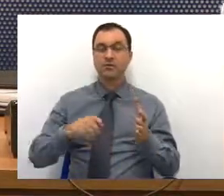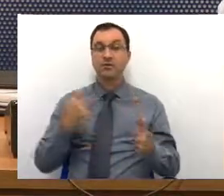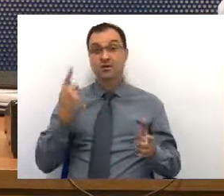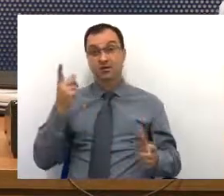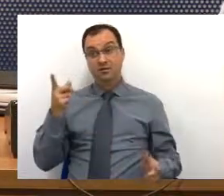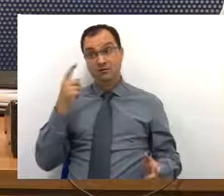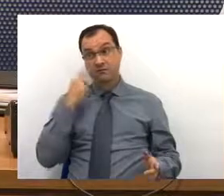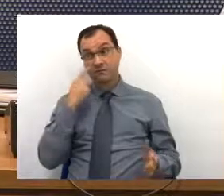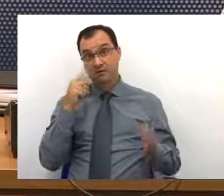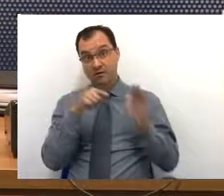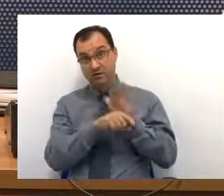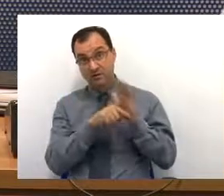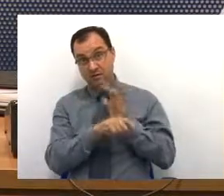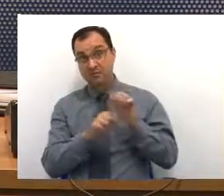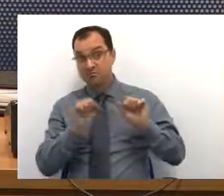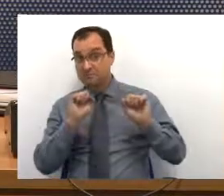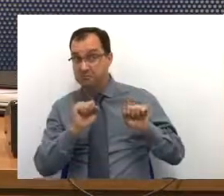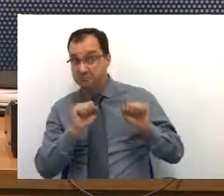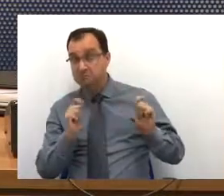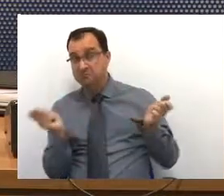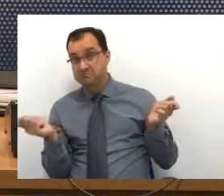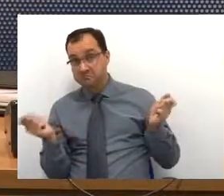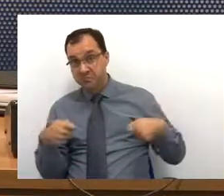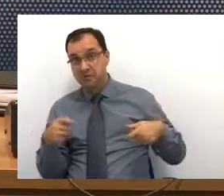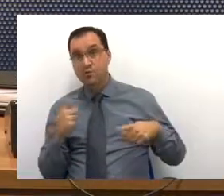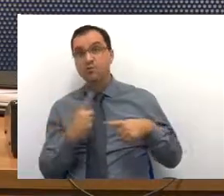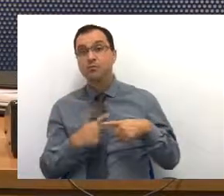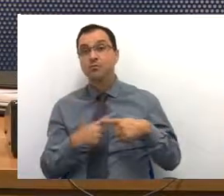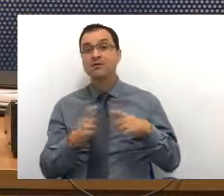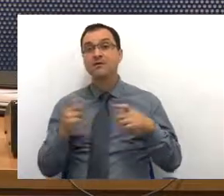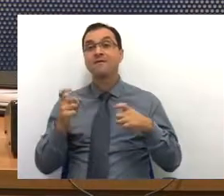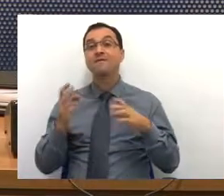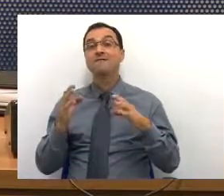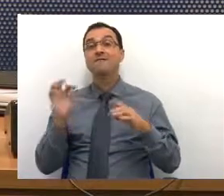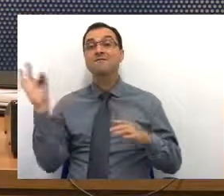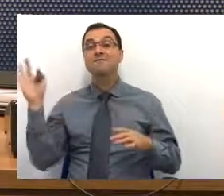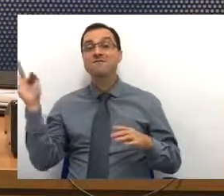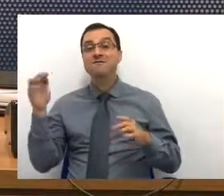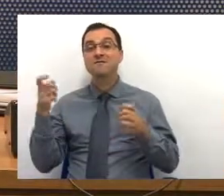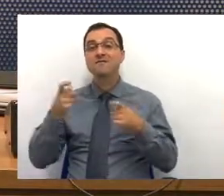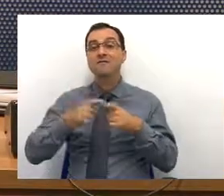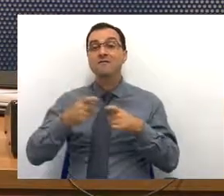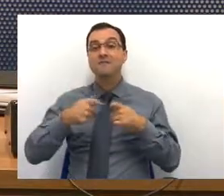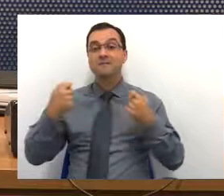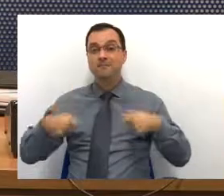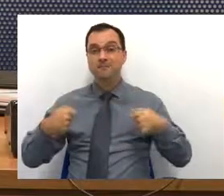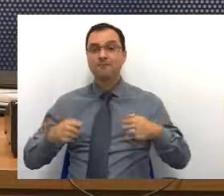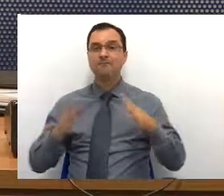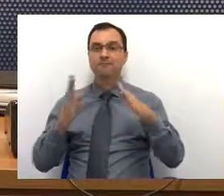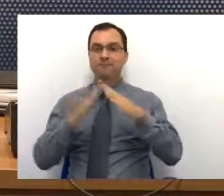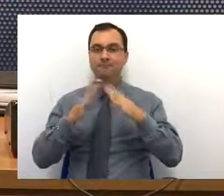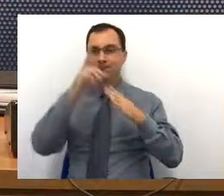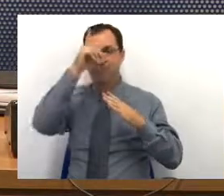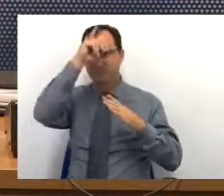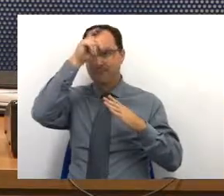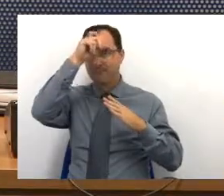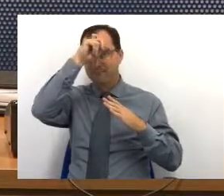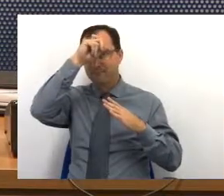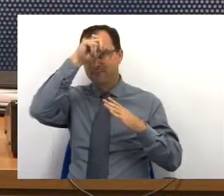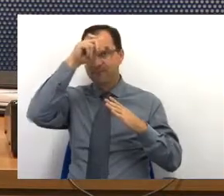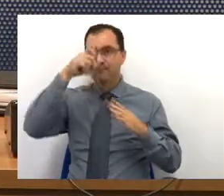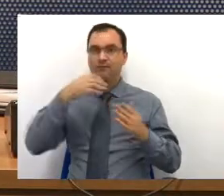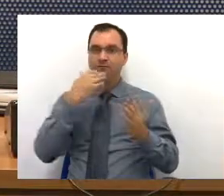analisar se tem condições, porque a faculdade de medicina tem que ter hospital para os